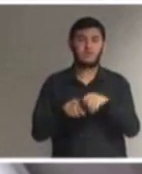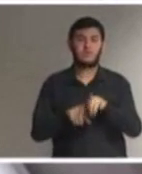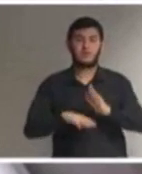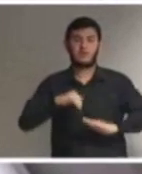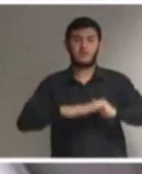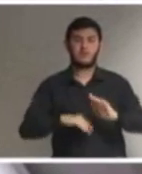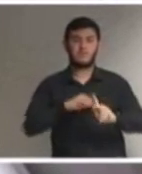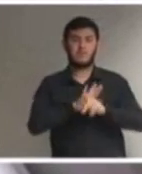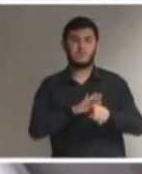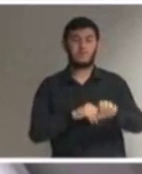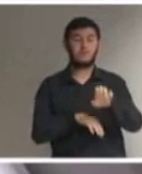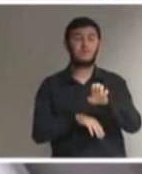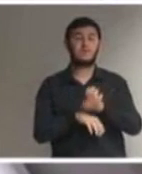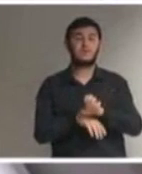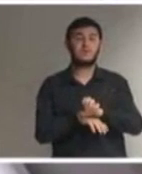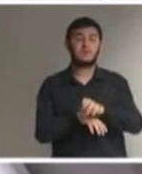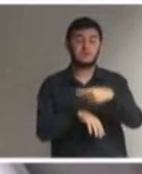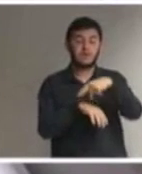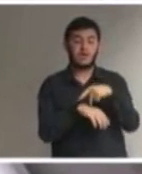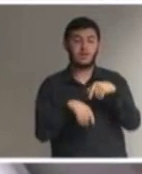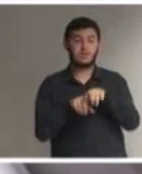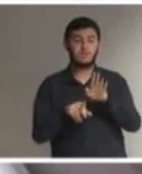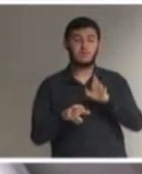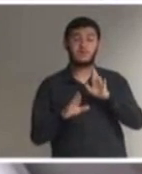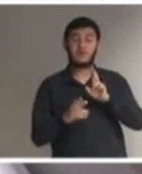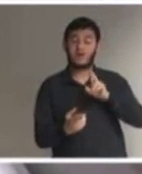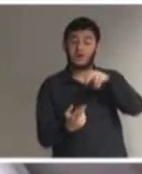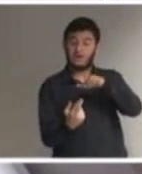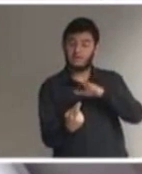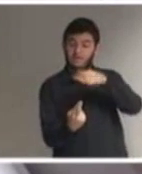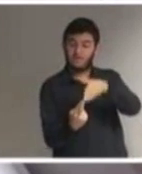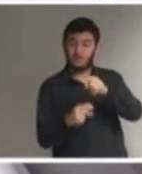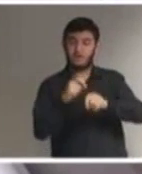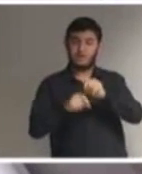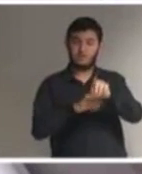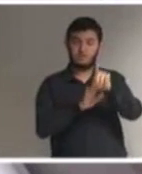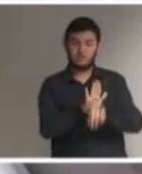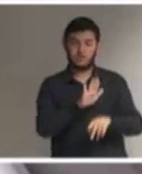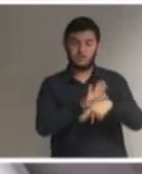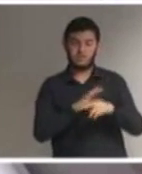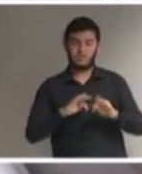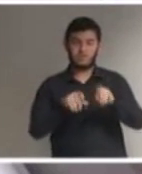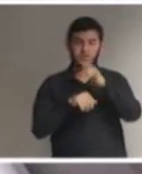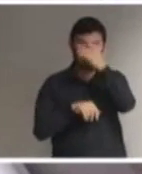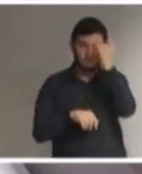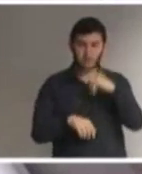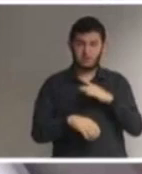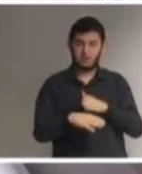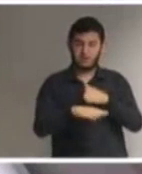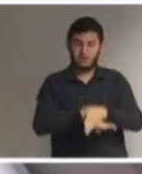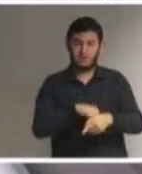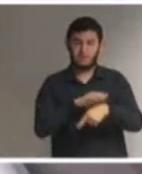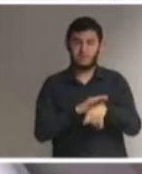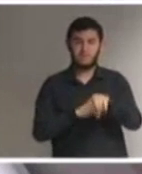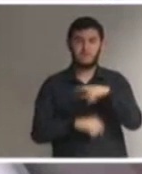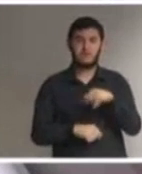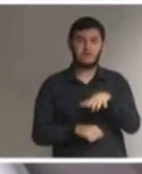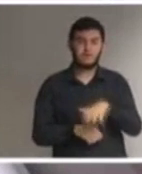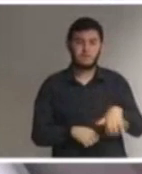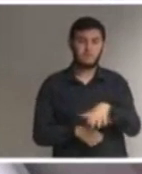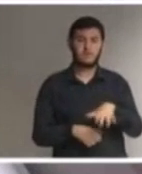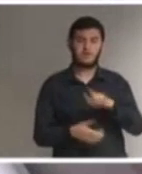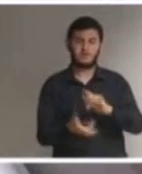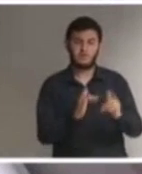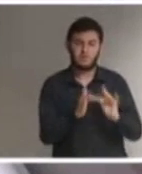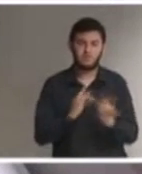na inclusão das pessoas com deficiência refere-se ao direito de todos os cidadãos ao acesso a uma arena democrática plural